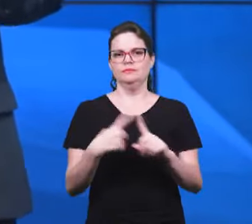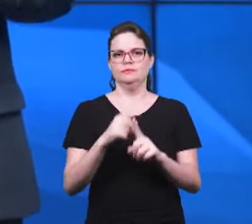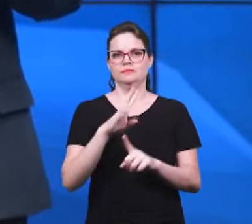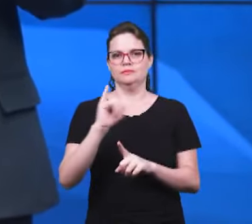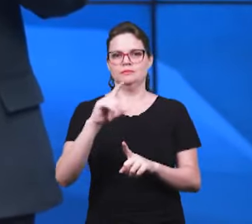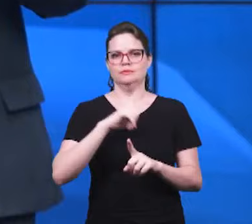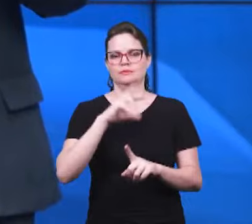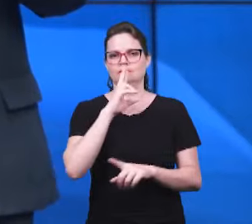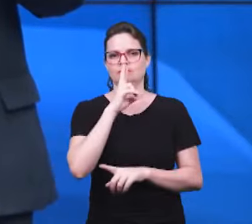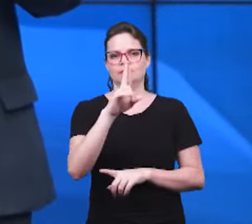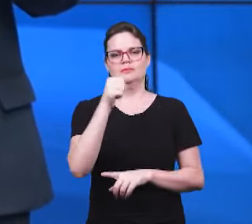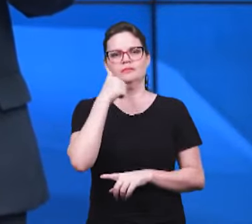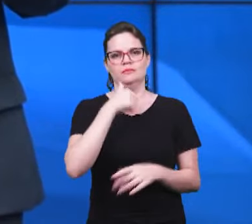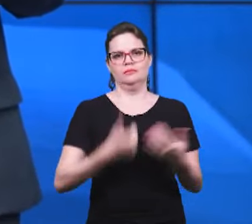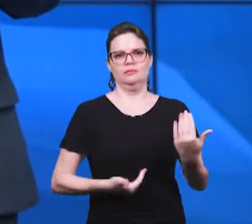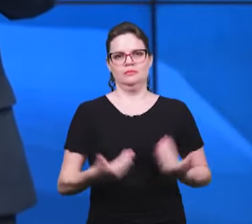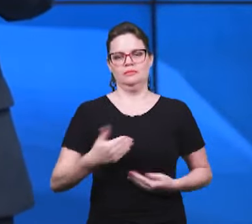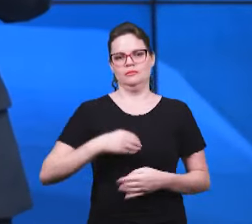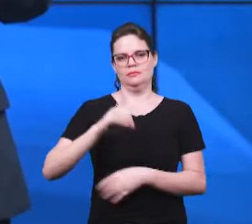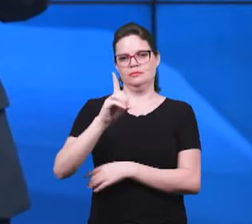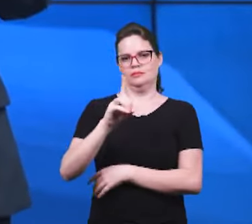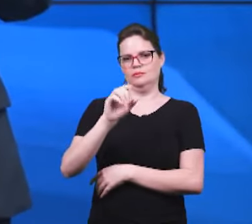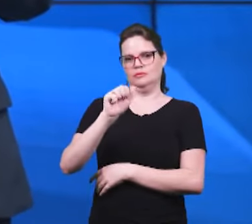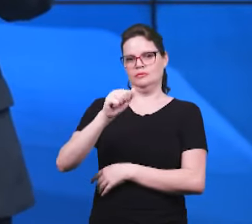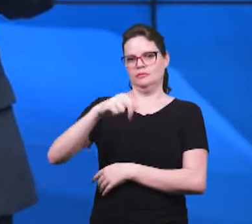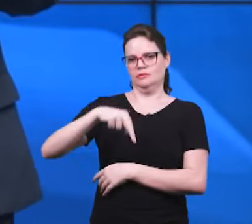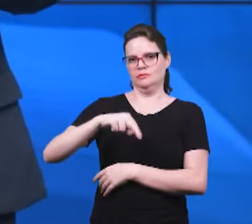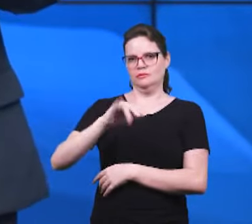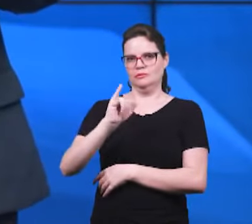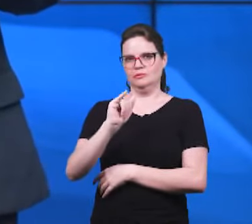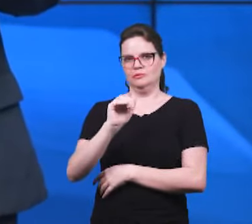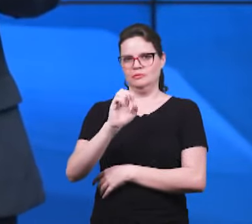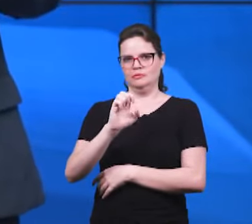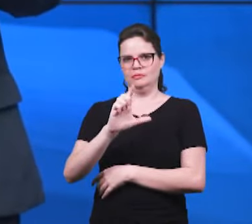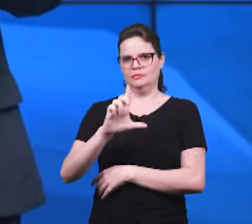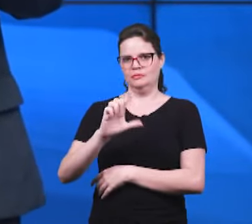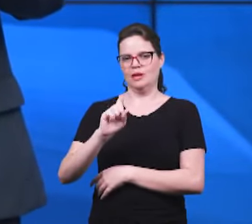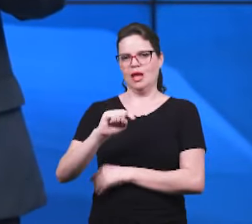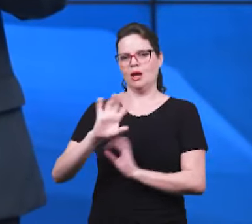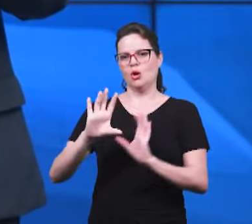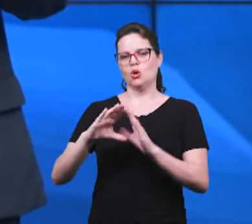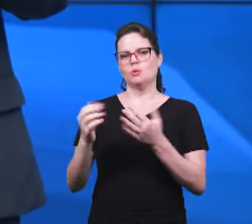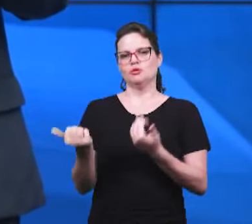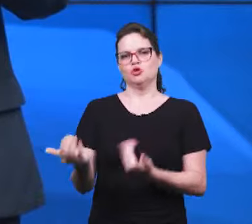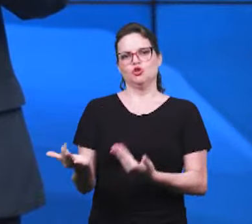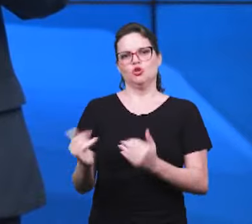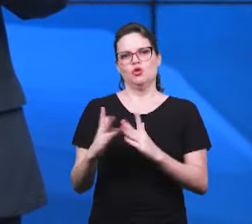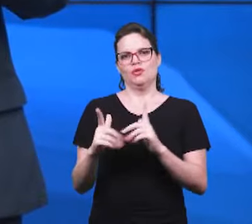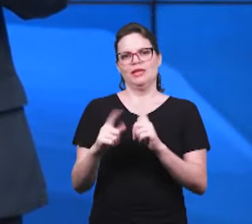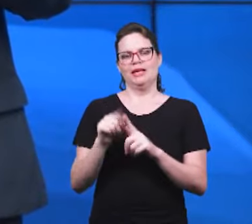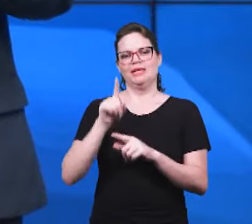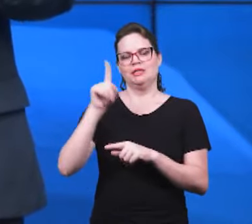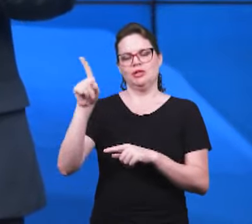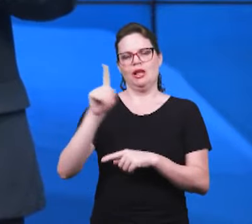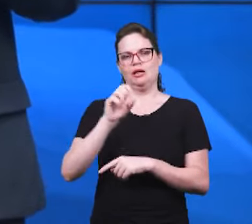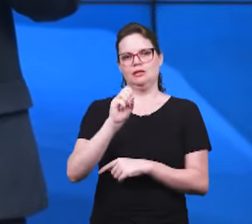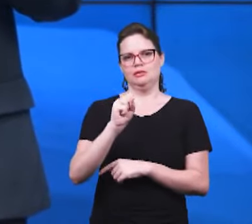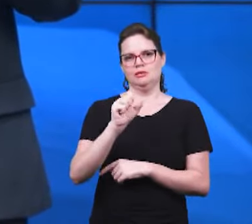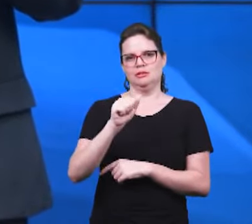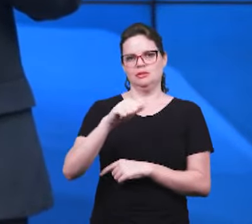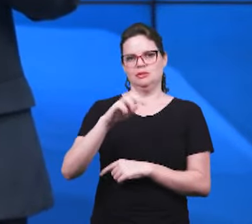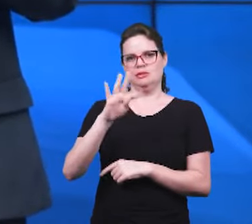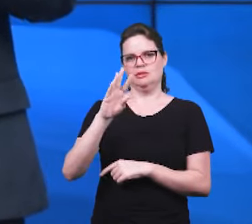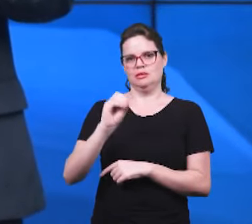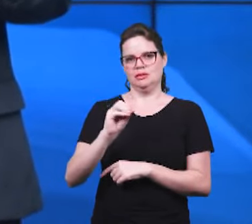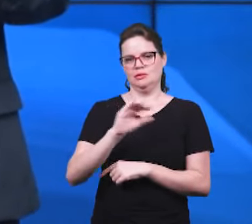que será dada pela nossa irmã, a irmã Daniele. A irmã Daniele é do grupo de jovens da nossa igreja lá em Santo André, no